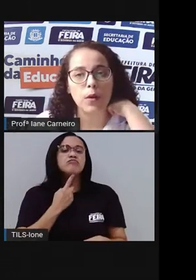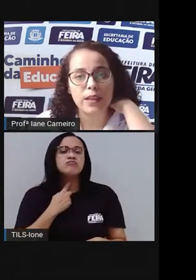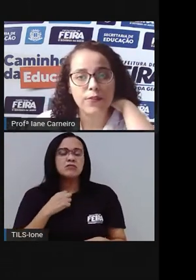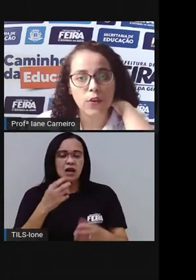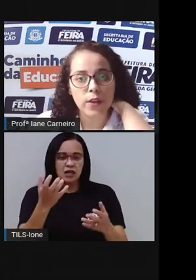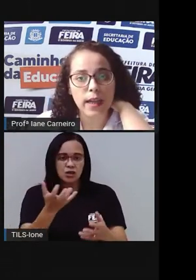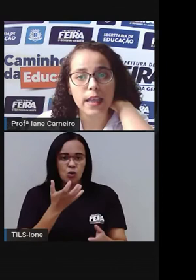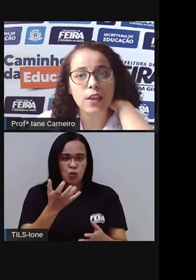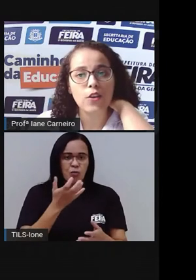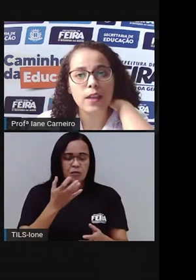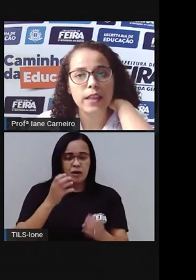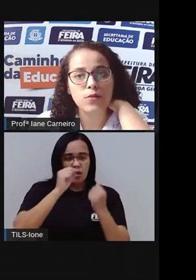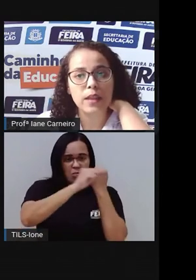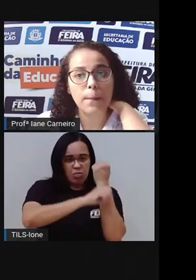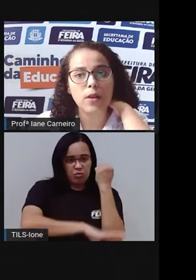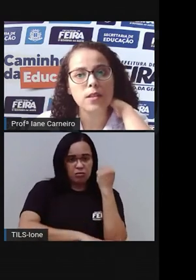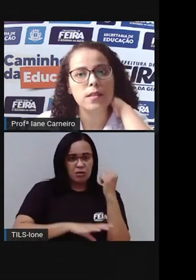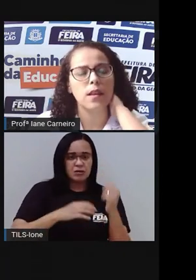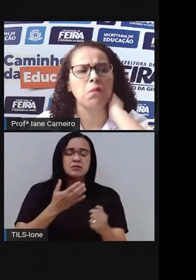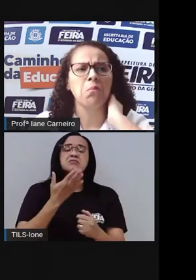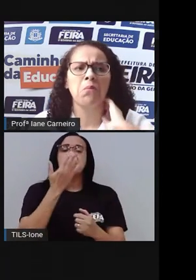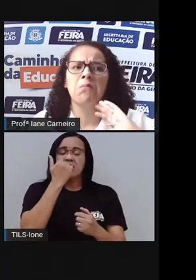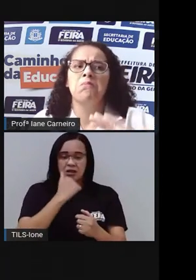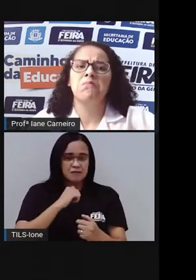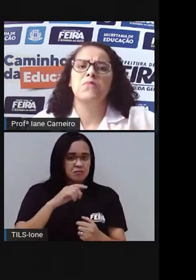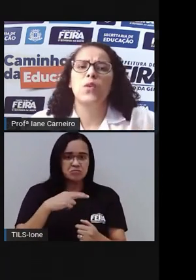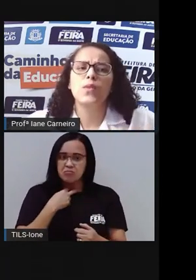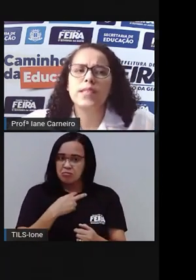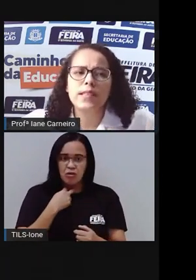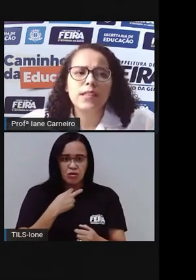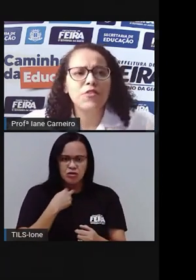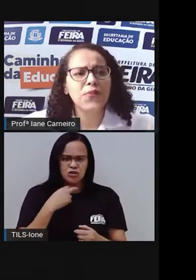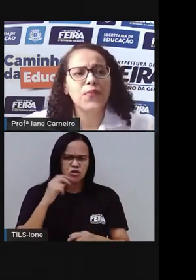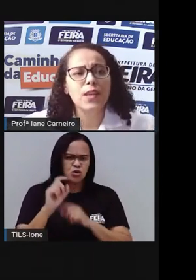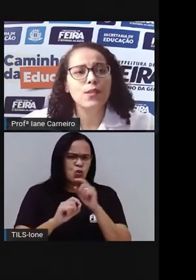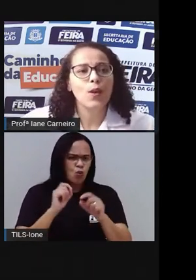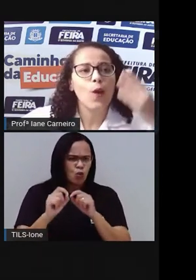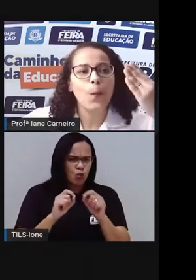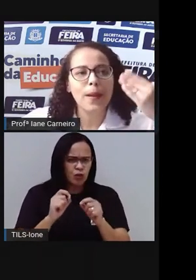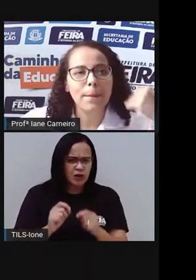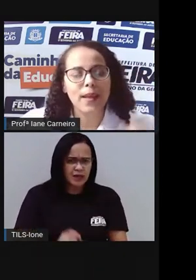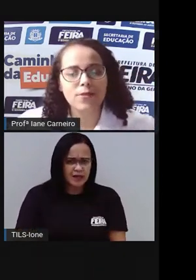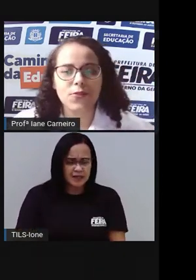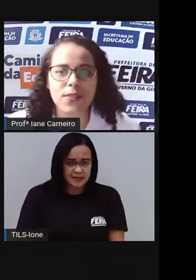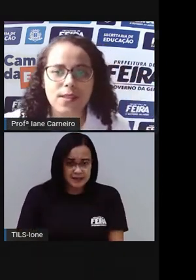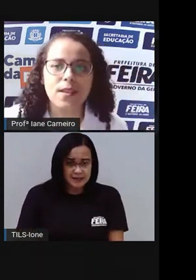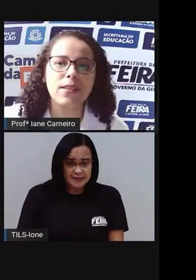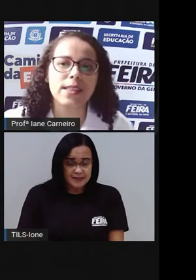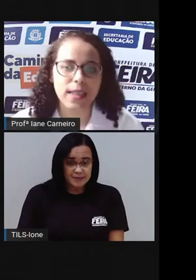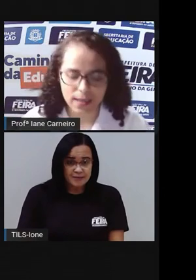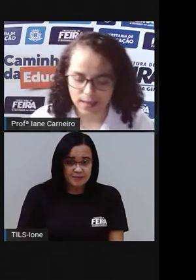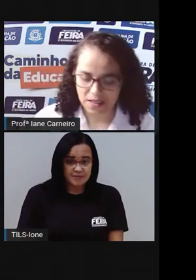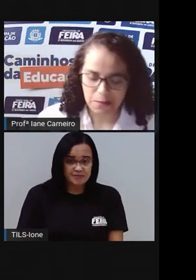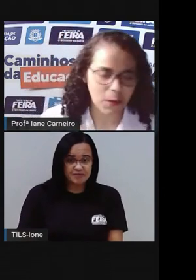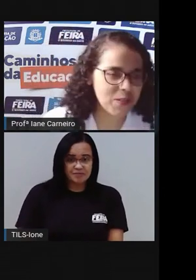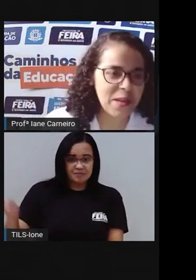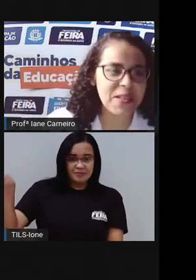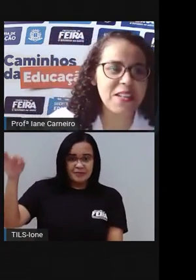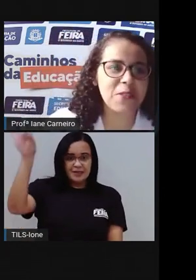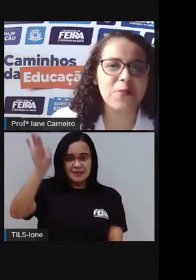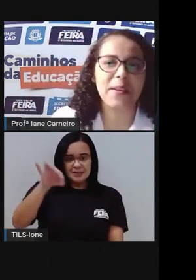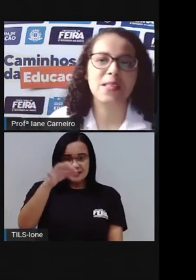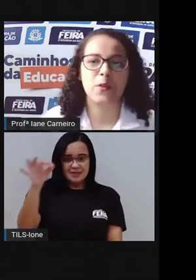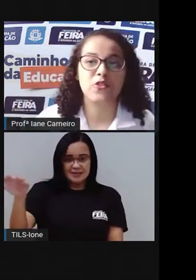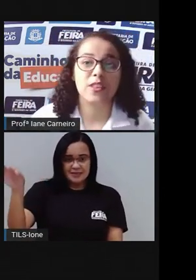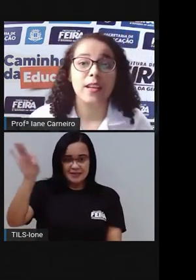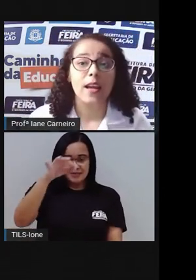come, bota fora. Engolido, não pode ser. Nossa, esse é difícil. Logo, primeiro, a difissão é esse, hein? Ela não sabe